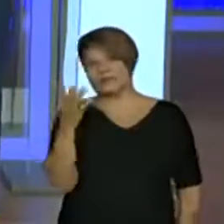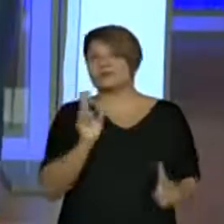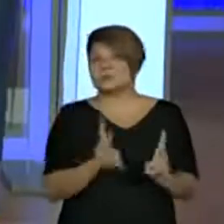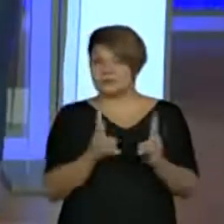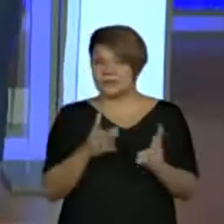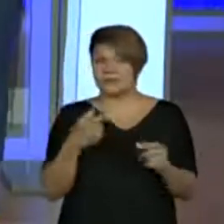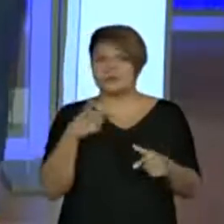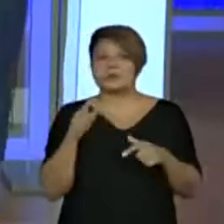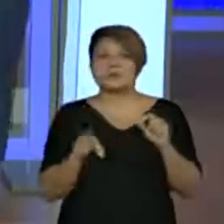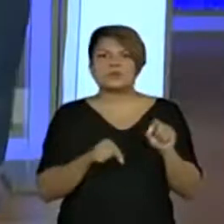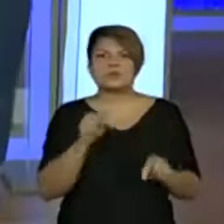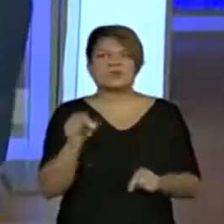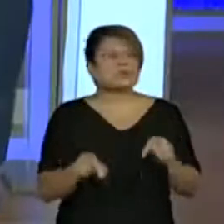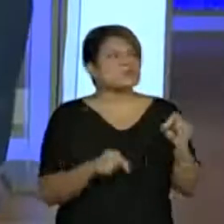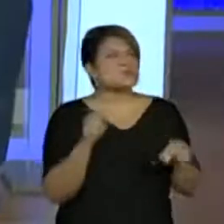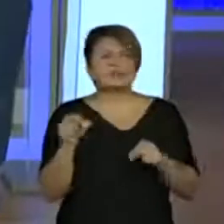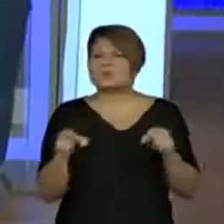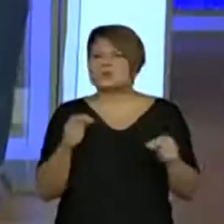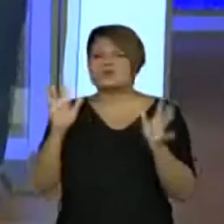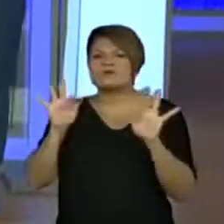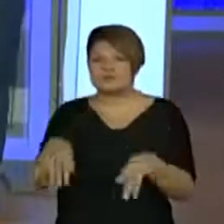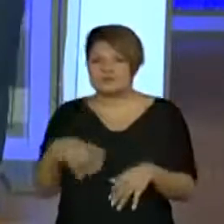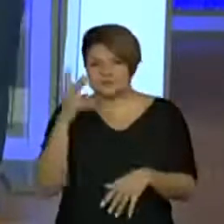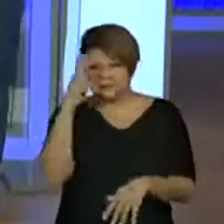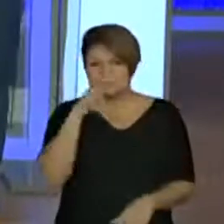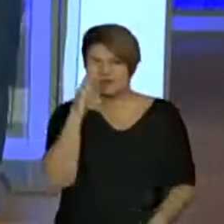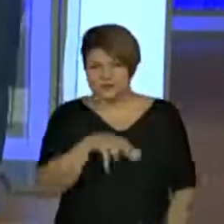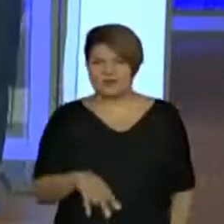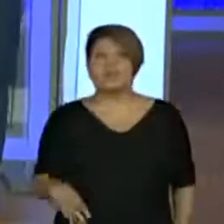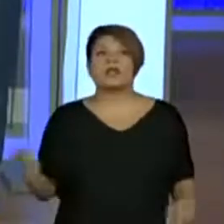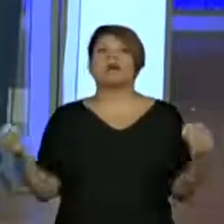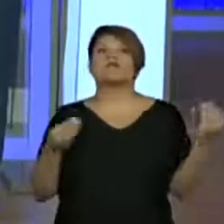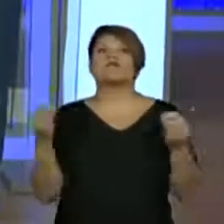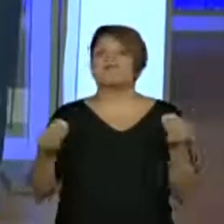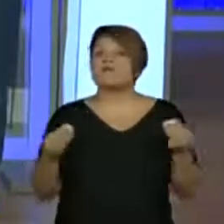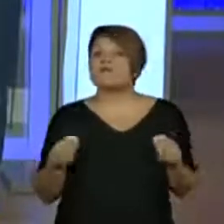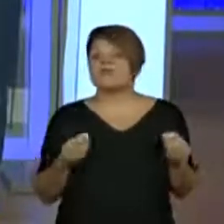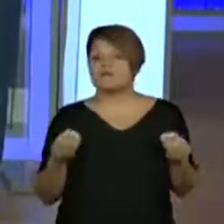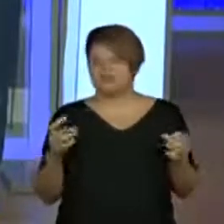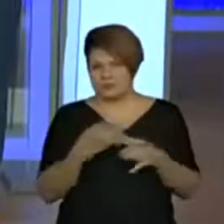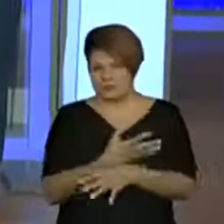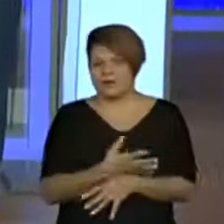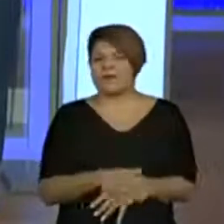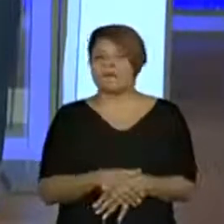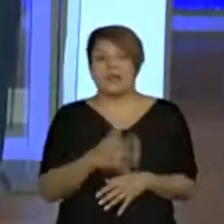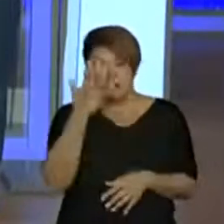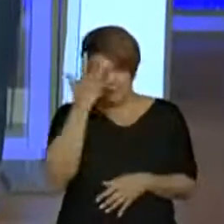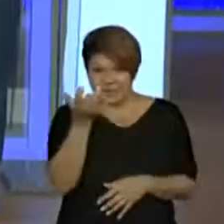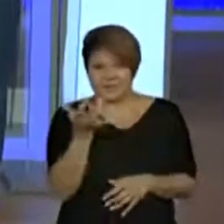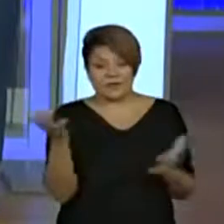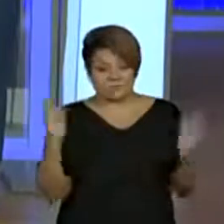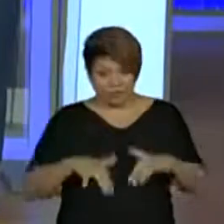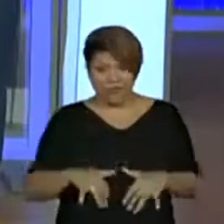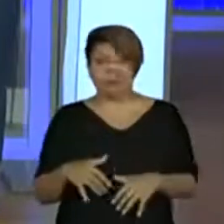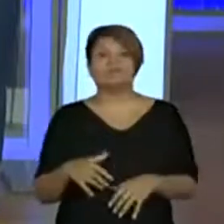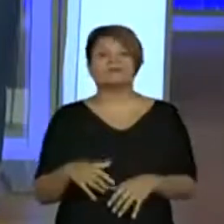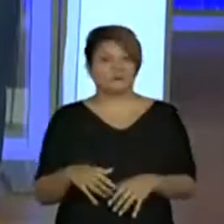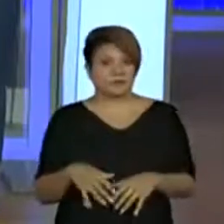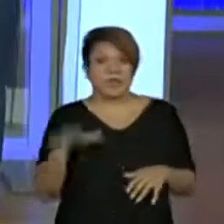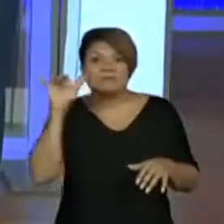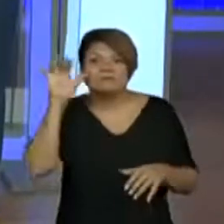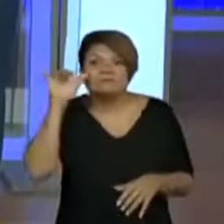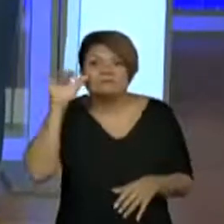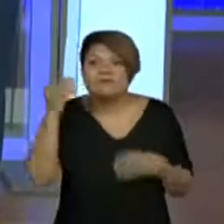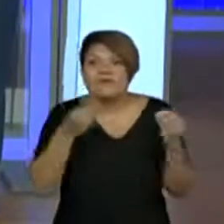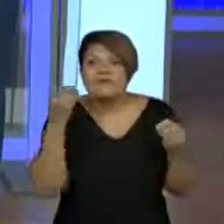aqui bem curioso para saber qual é o final dessa história, como ela acaba. Então amanhã, todo mundo aqui juntinho com a gente para saber